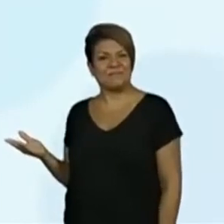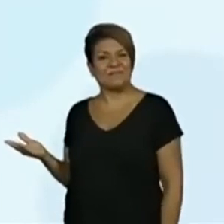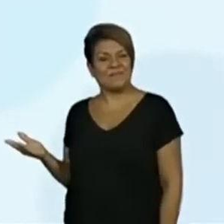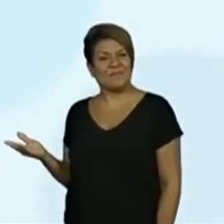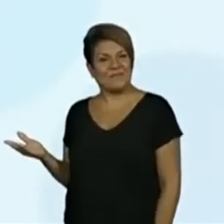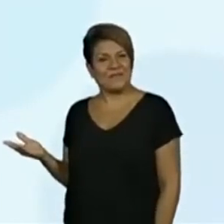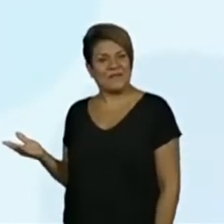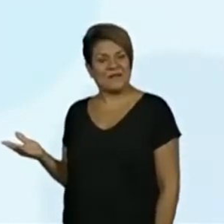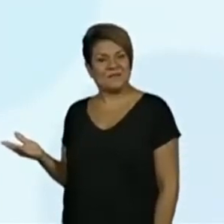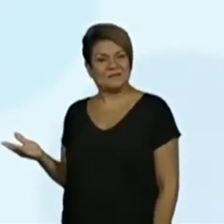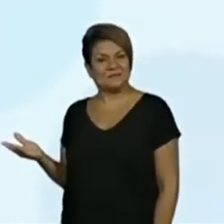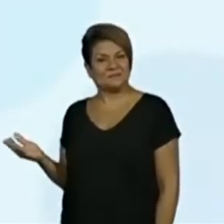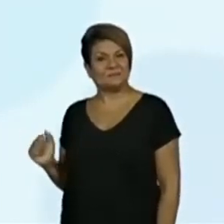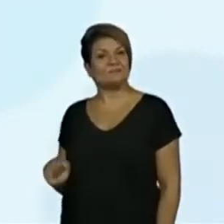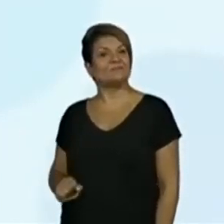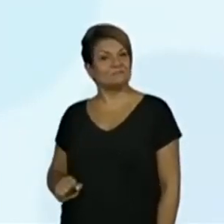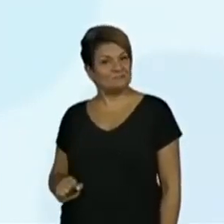vocês.